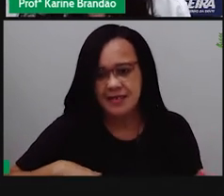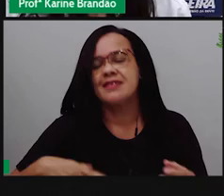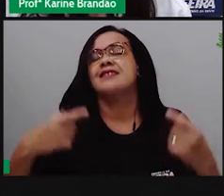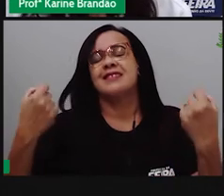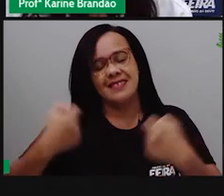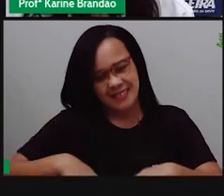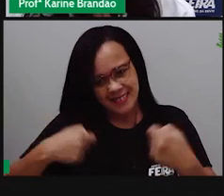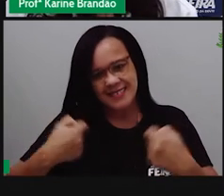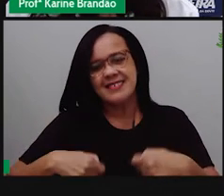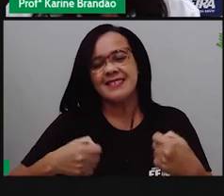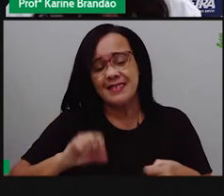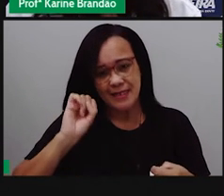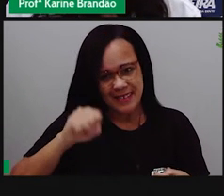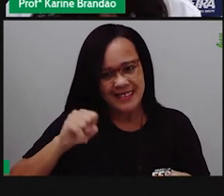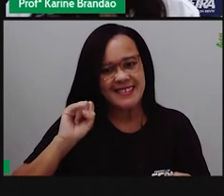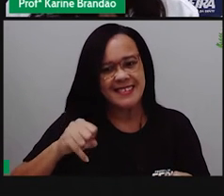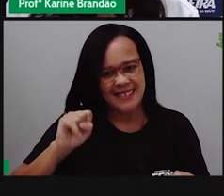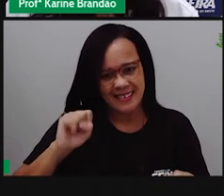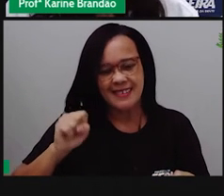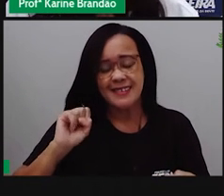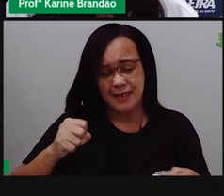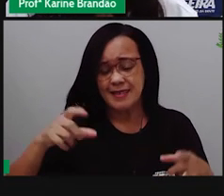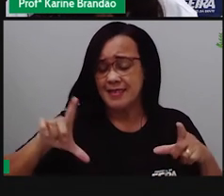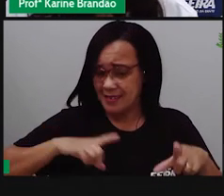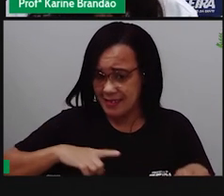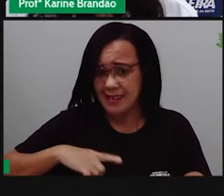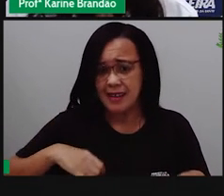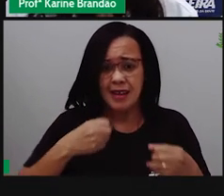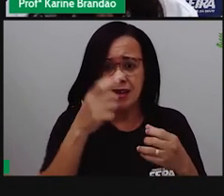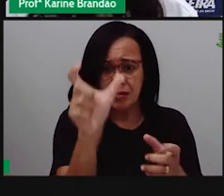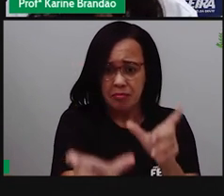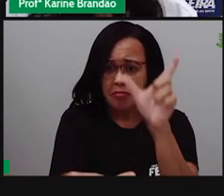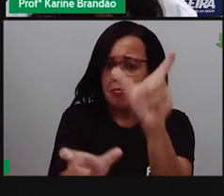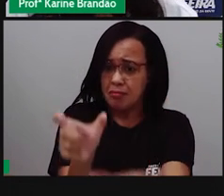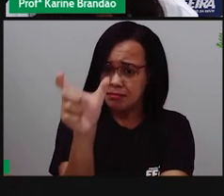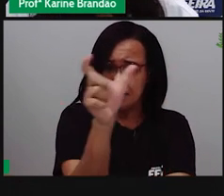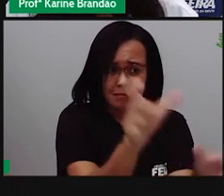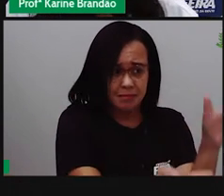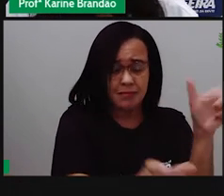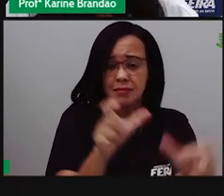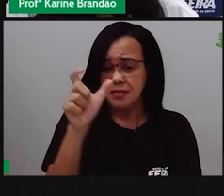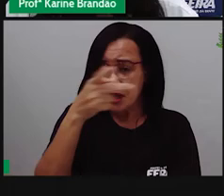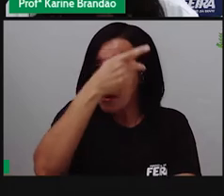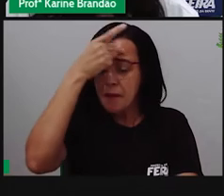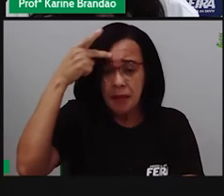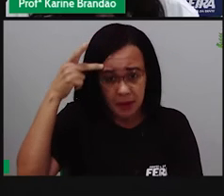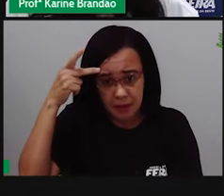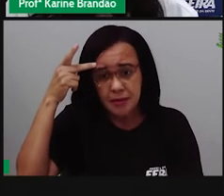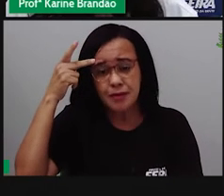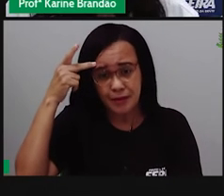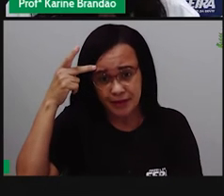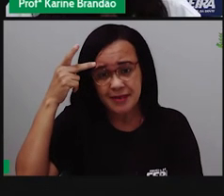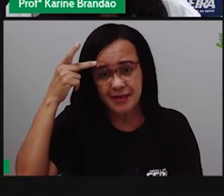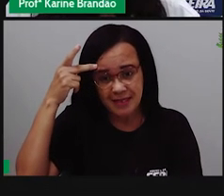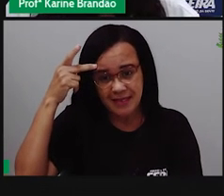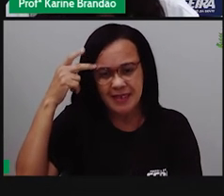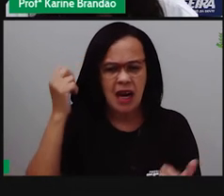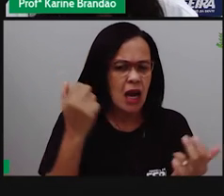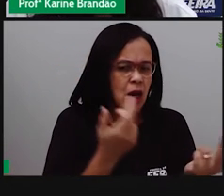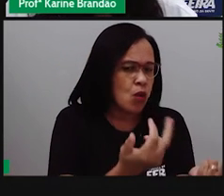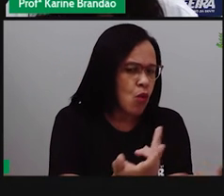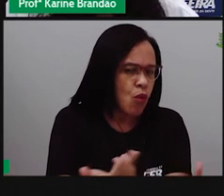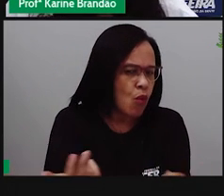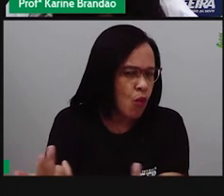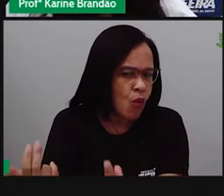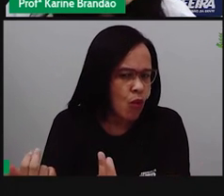a gente pode observar nós, mamíferos, né, seres humanos, né, nós somos iguais